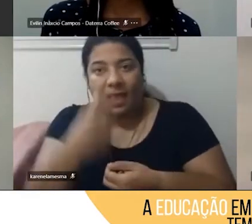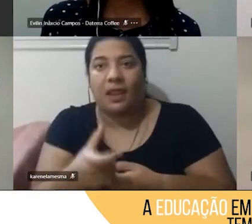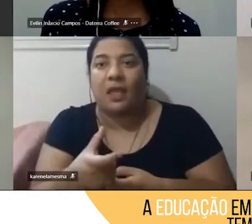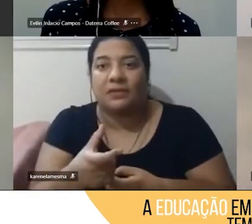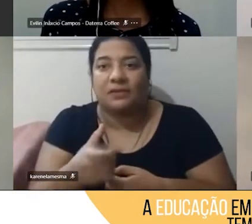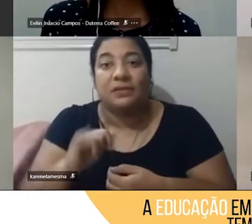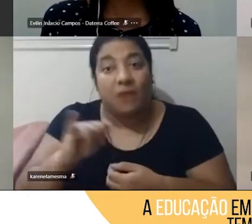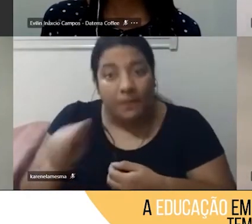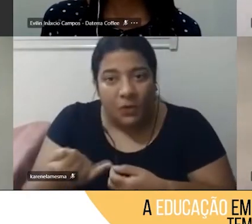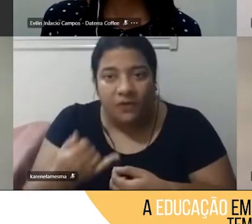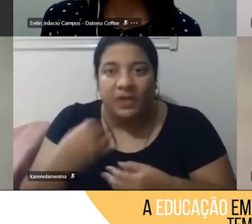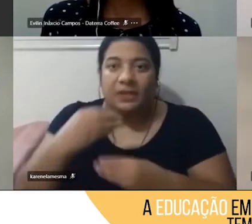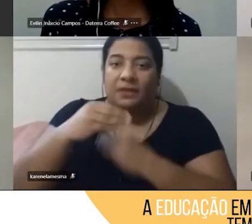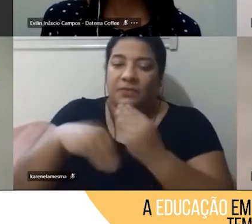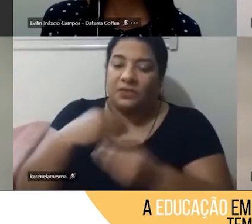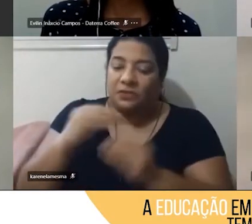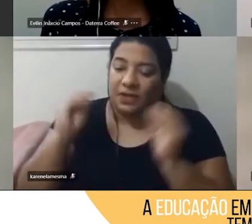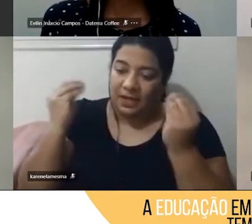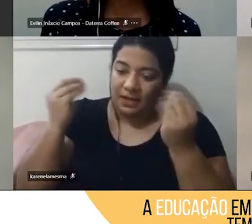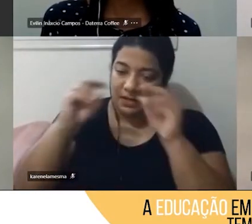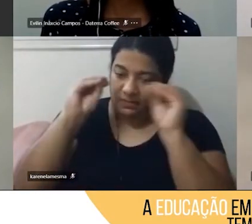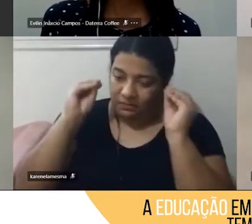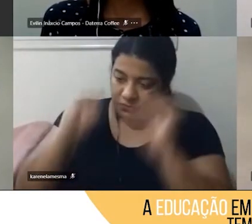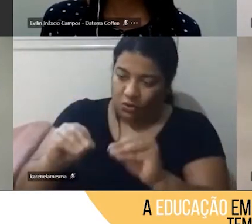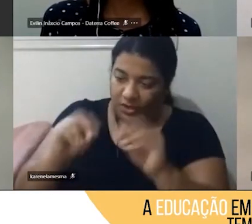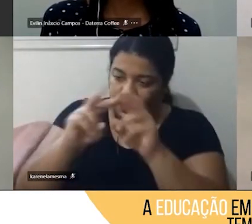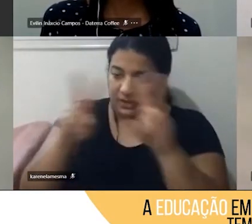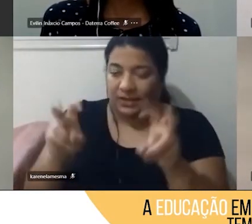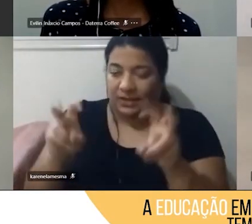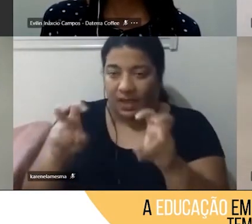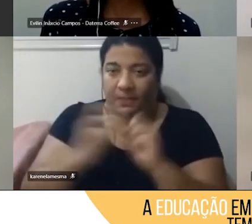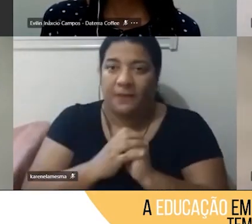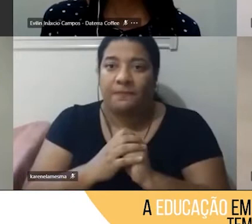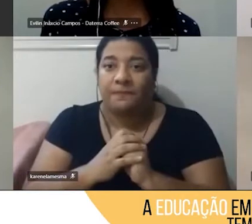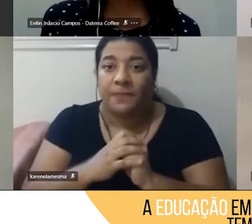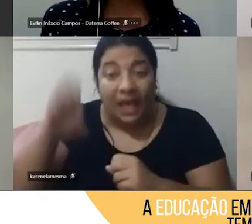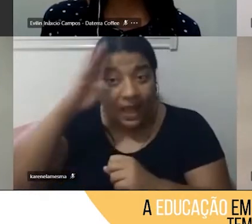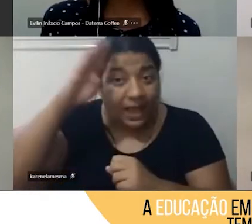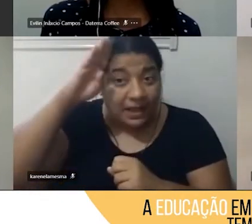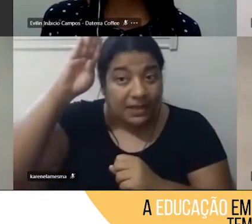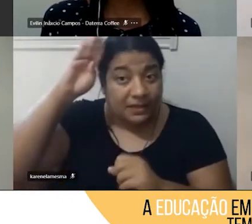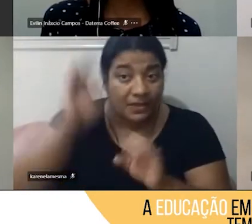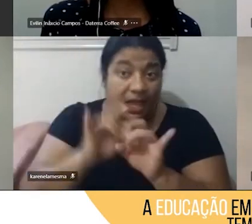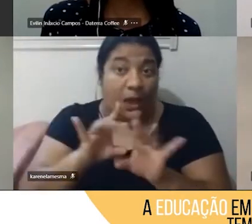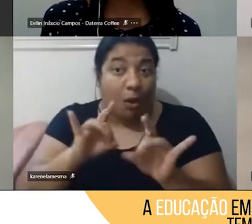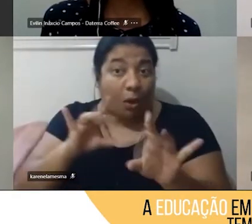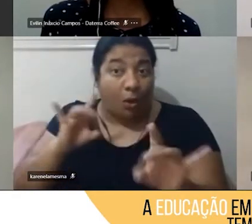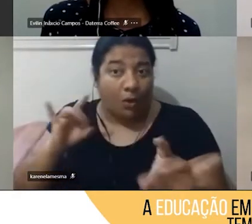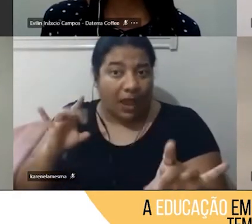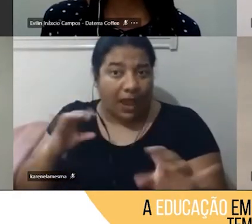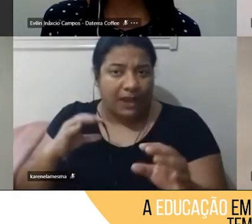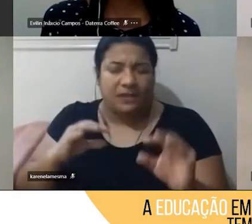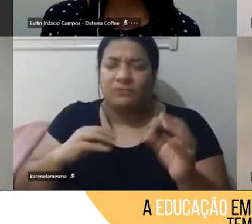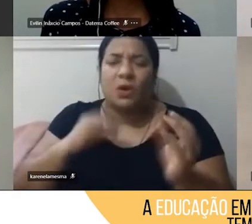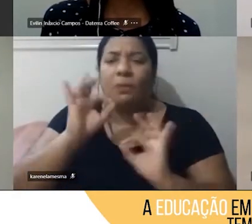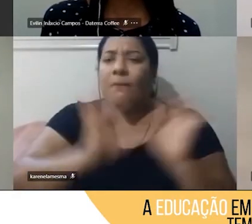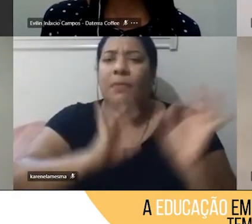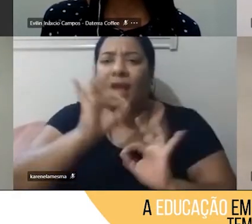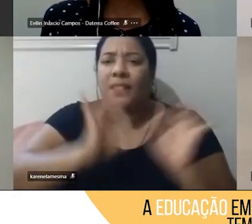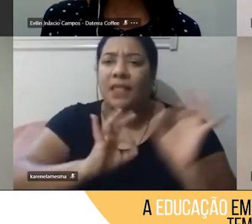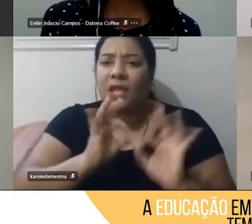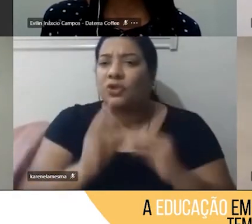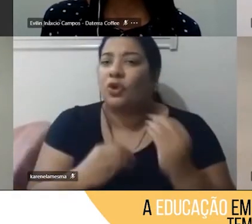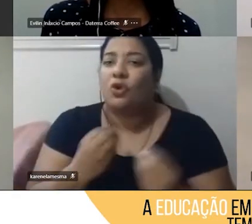temáticas para eles, e aí a academia online nós planejamos como? Com os monitores,